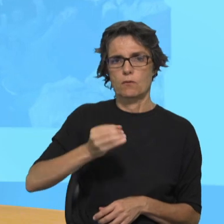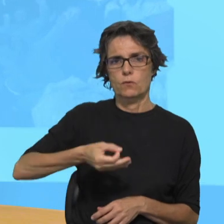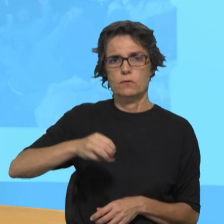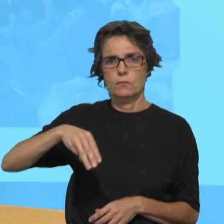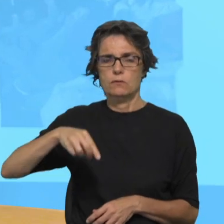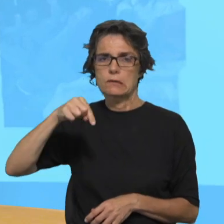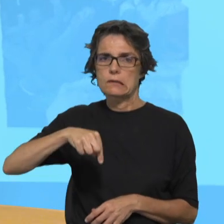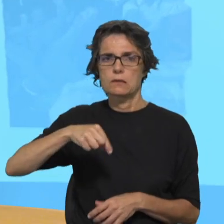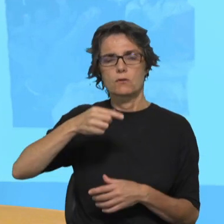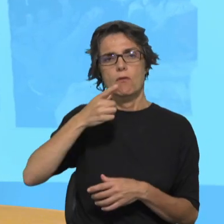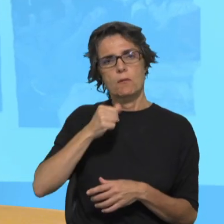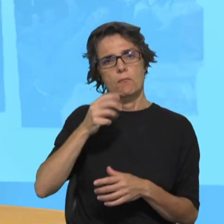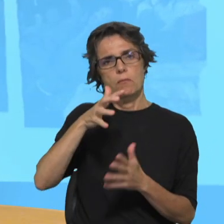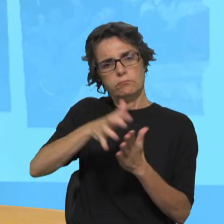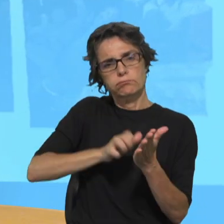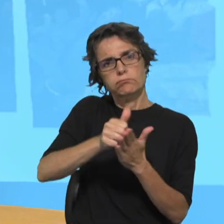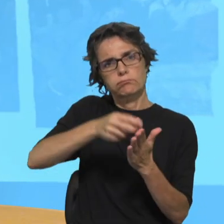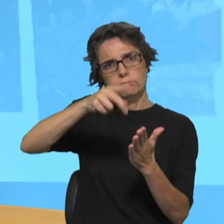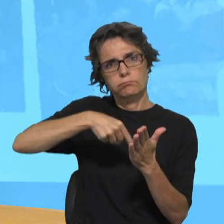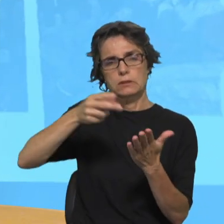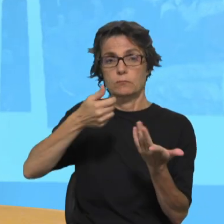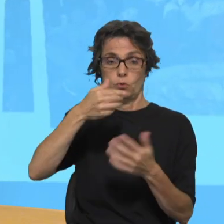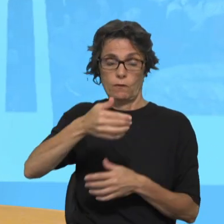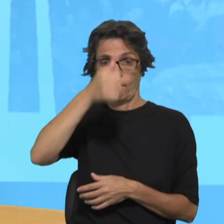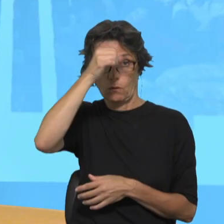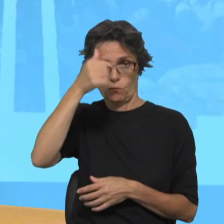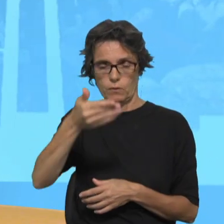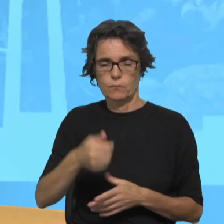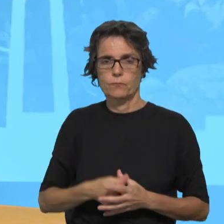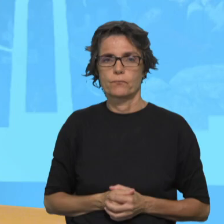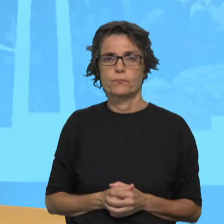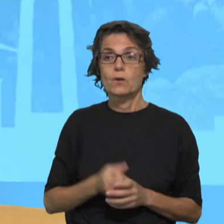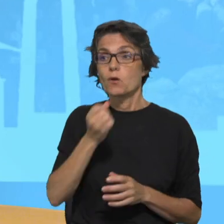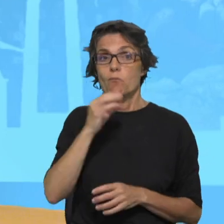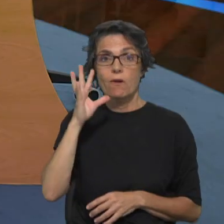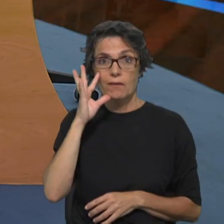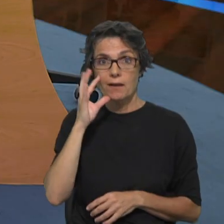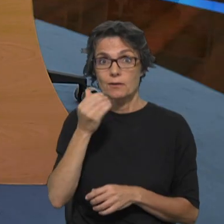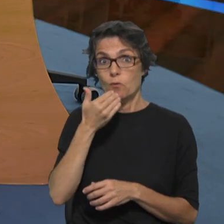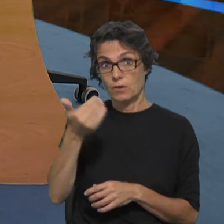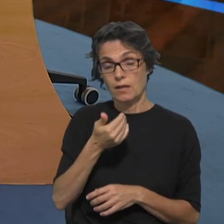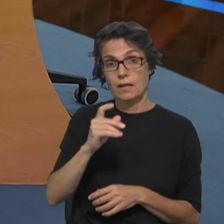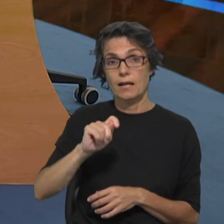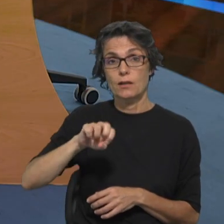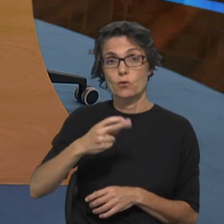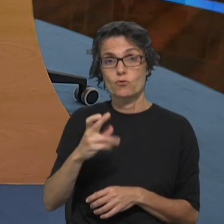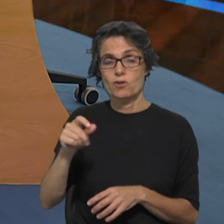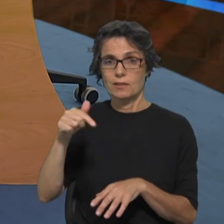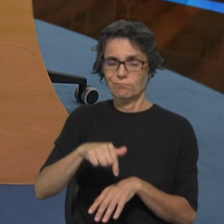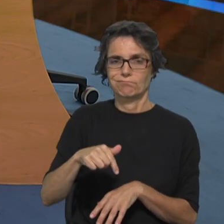num dia em que também olhamos a proposta bíblica para as celebrações do próximo domingo. Boa tarde, obrigado, Eugénia, por estar aqui uma